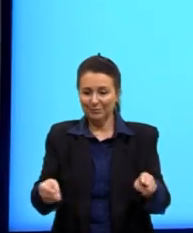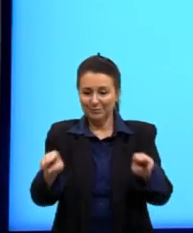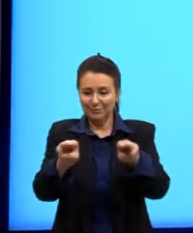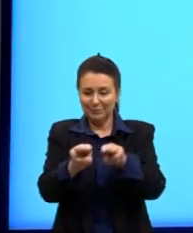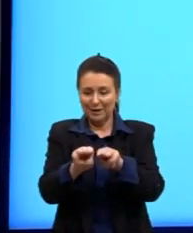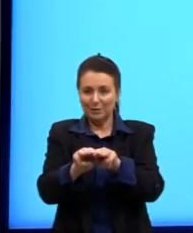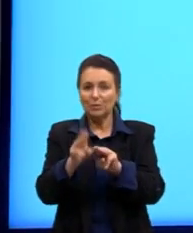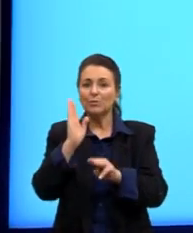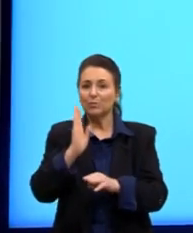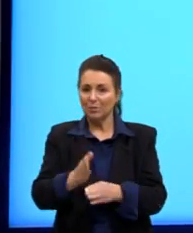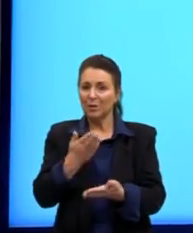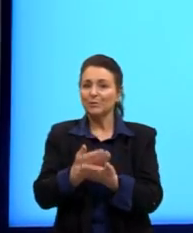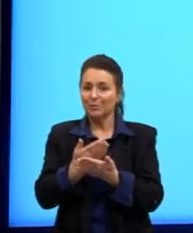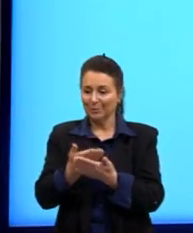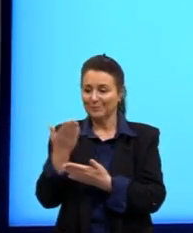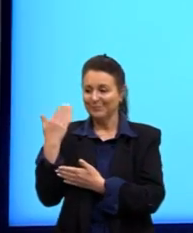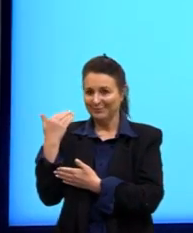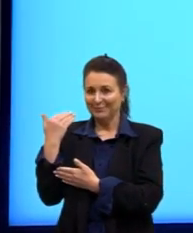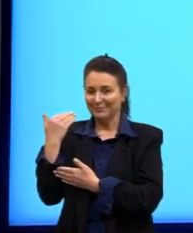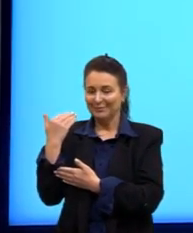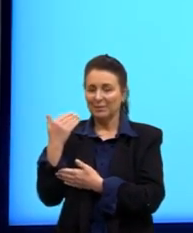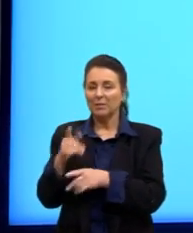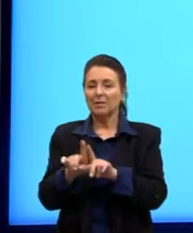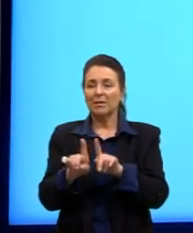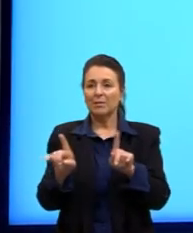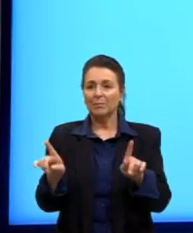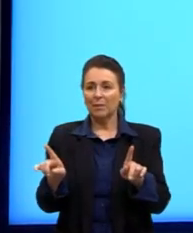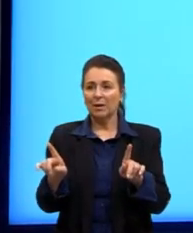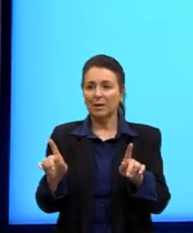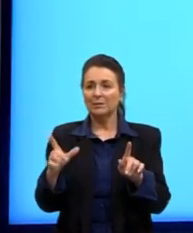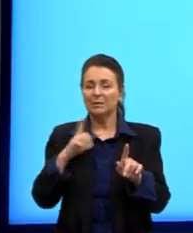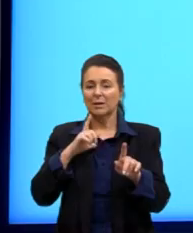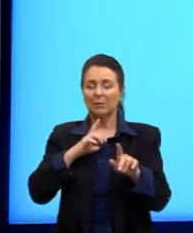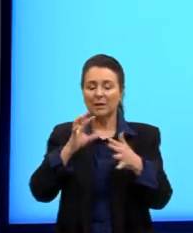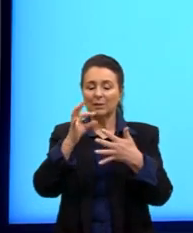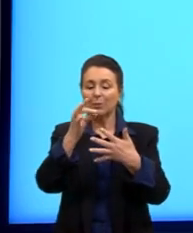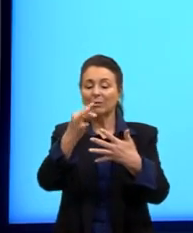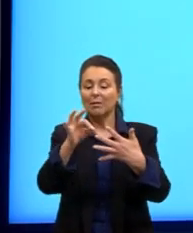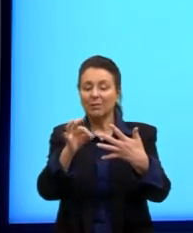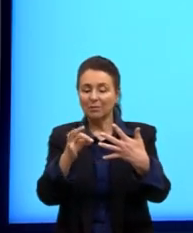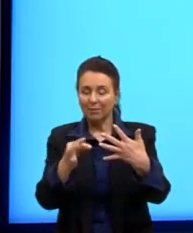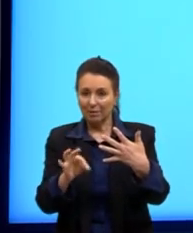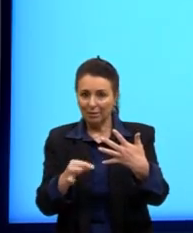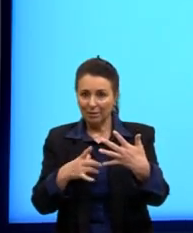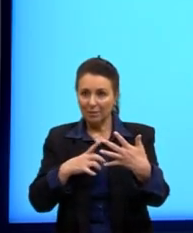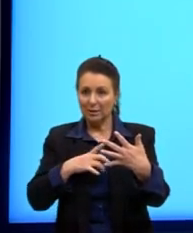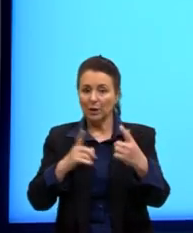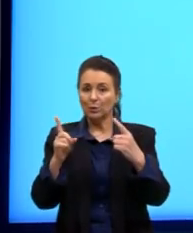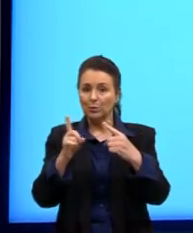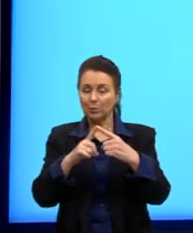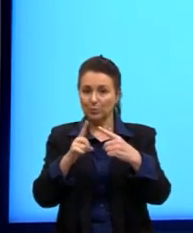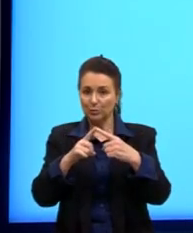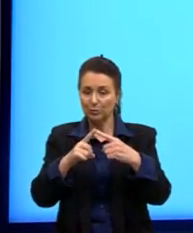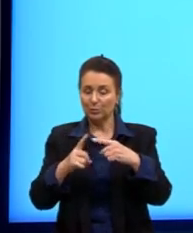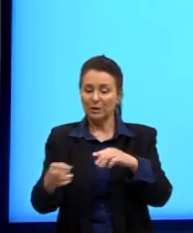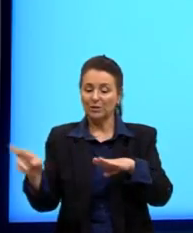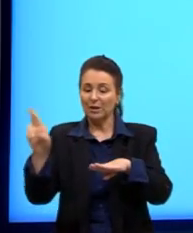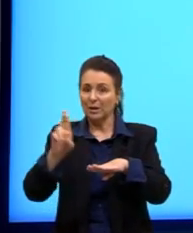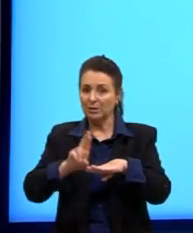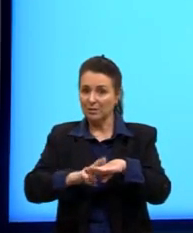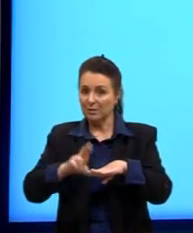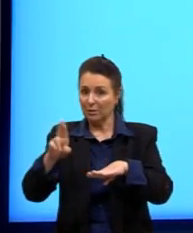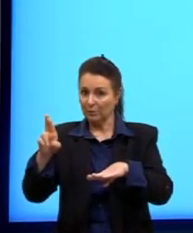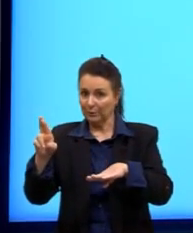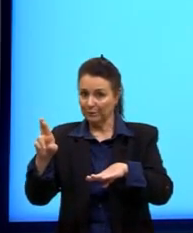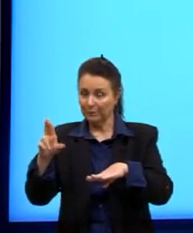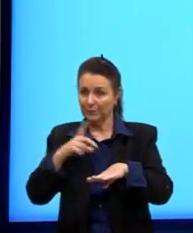já viu ele em outras aulas, mas, então, entrando mais em detalhes, né, aqui a gente tem os tipos de radiação. Aqui,